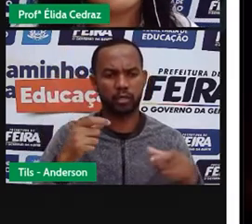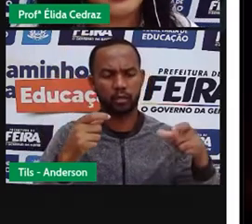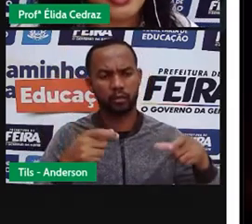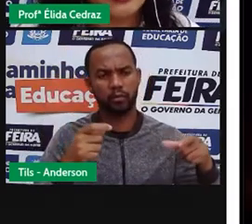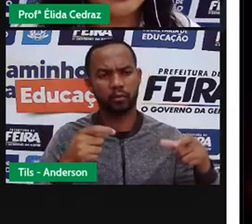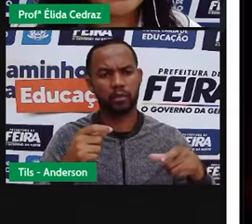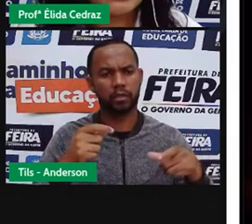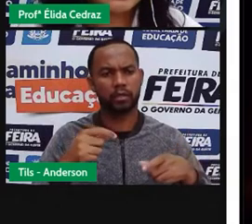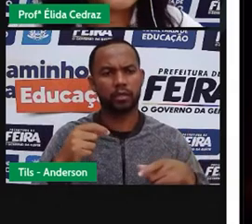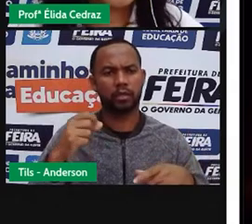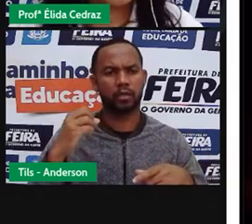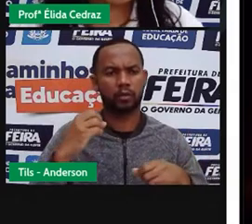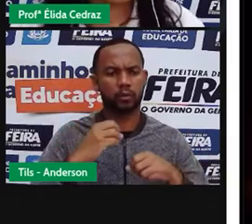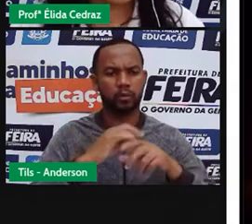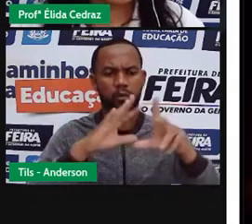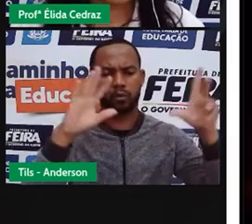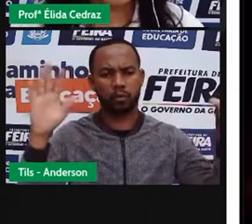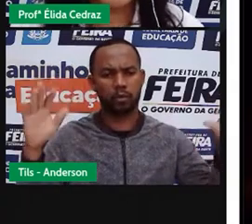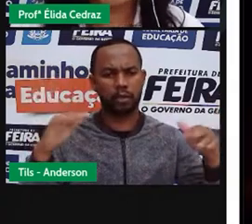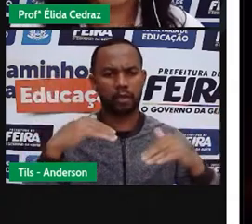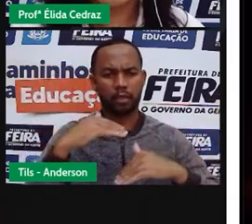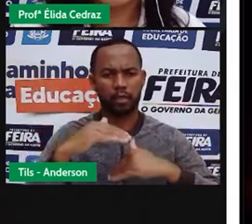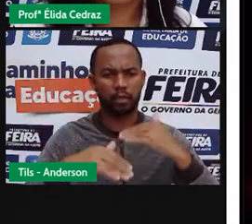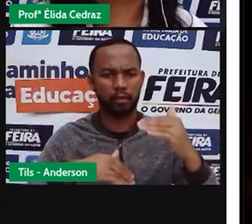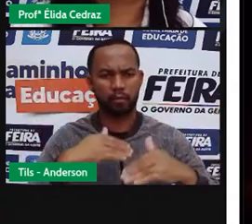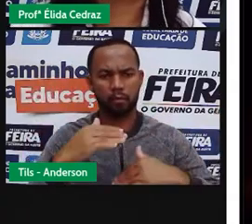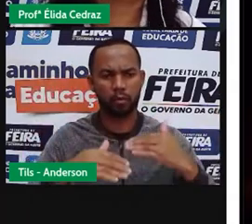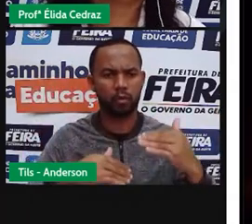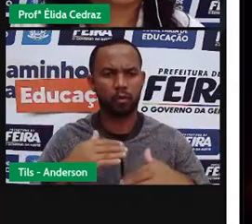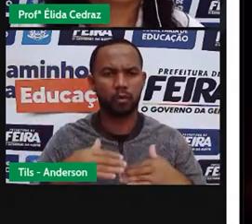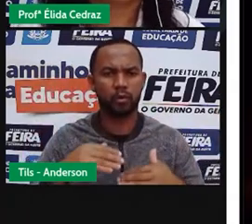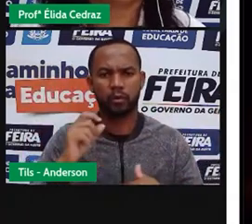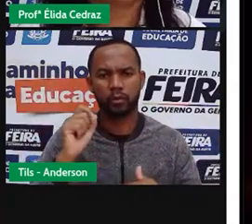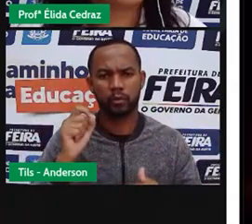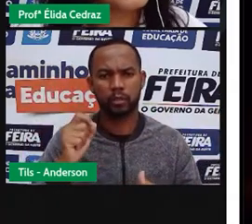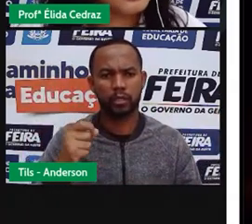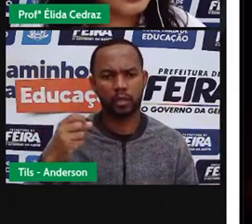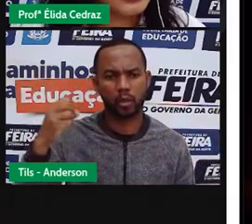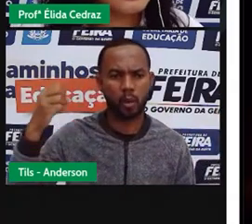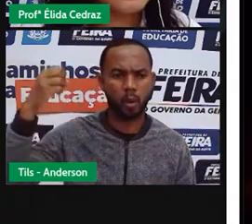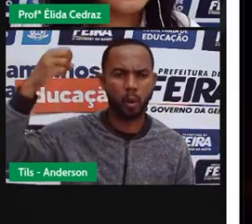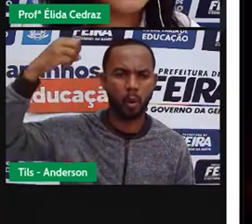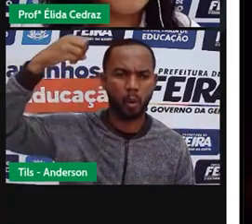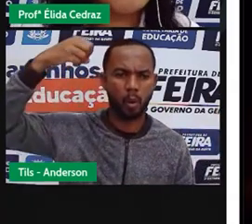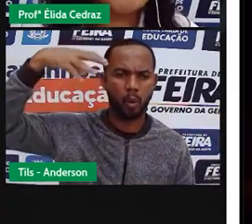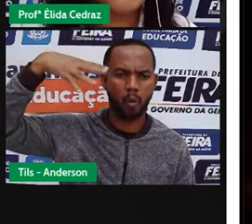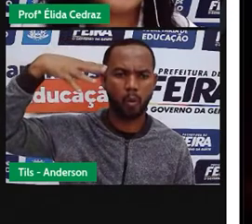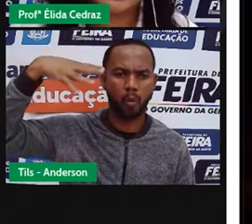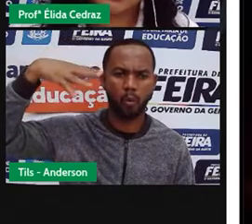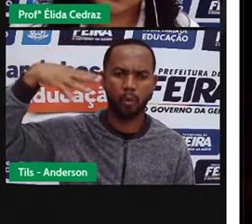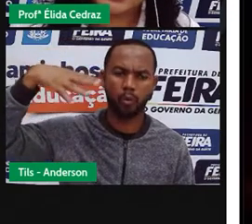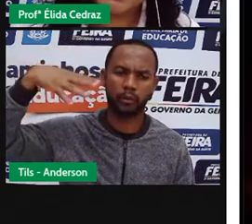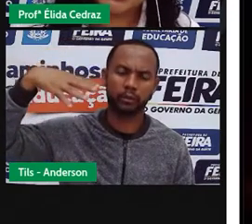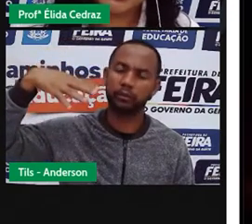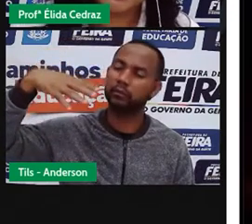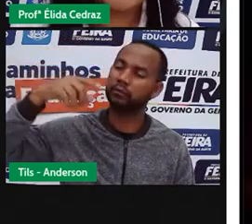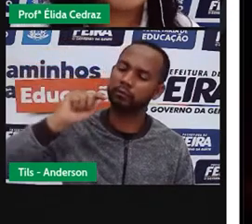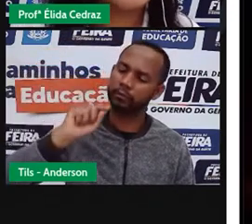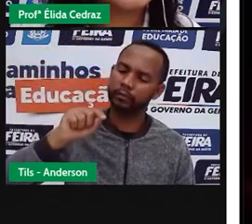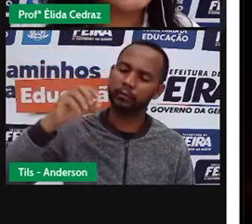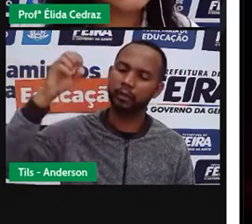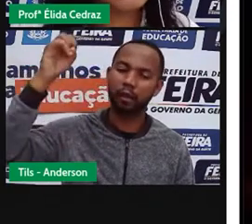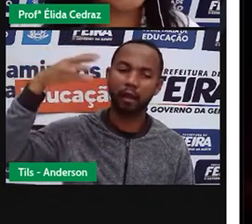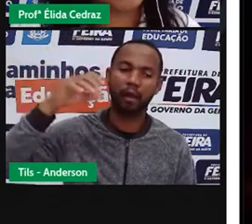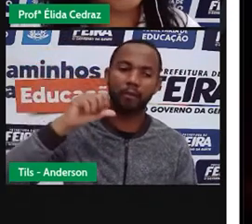claro. E com o passar do tempo, com a chegada da luz elétrica, muita coisa mudou,